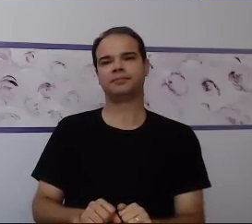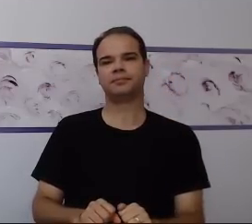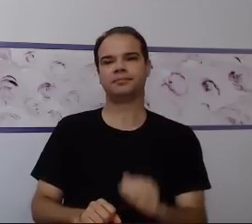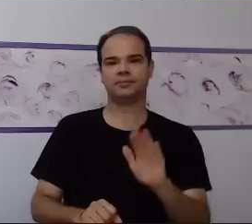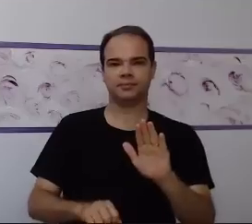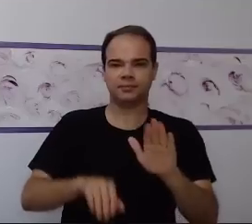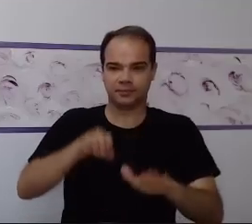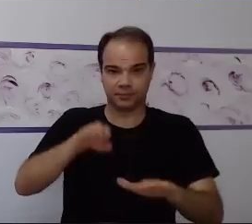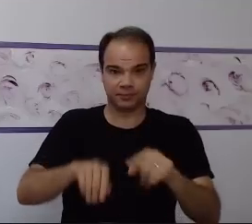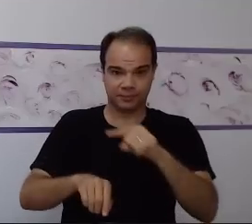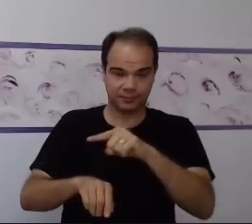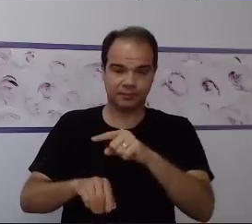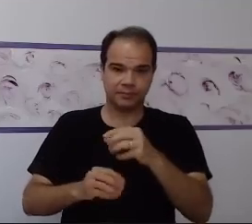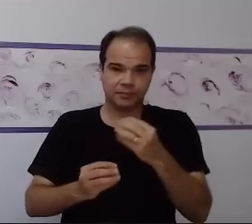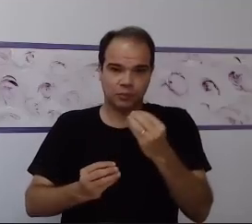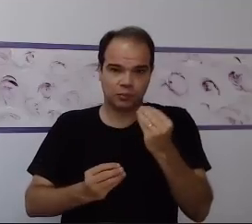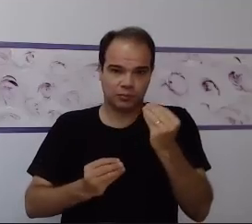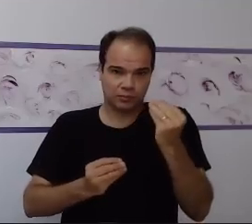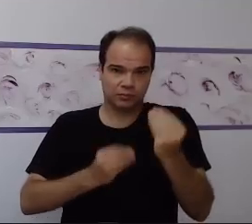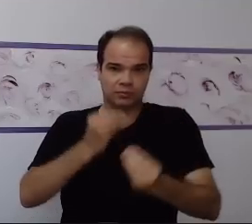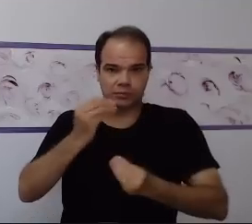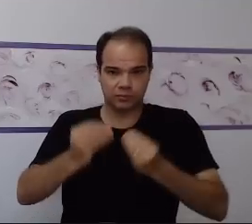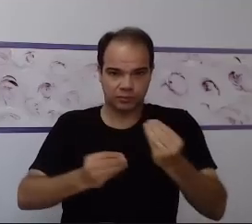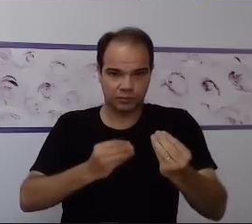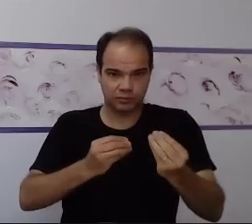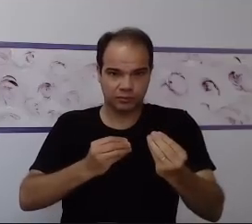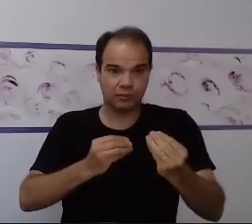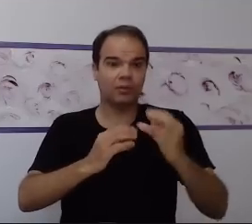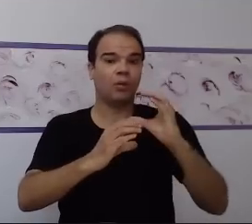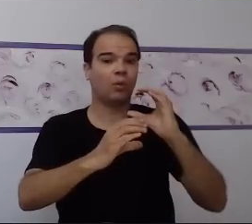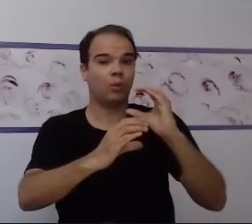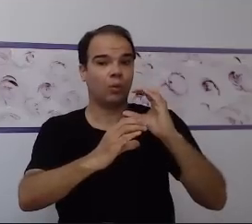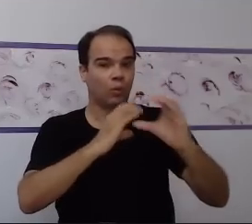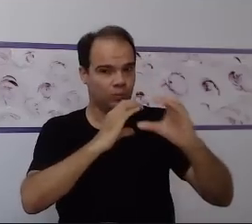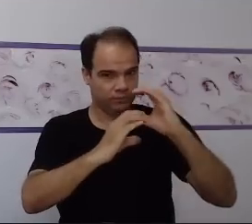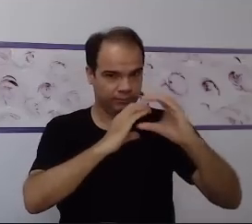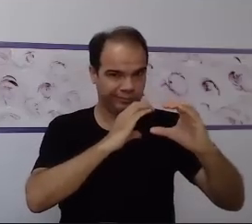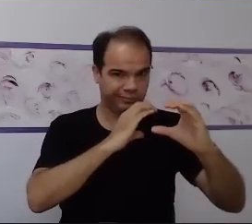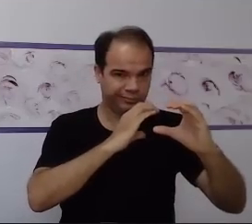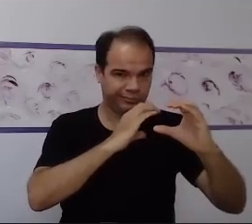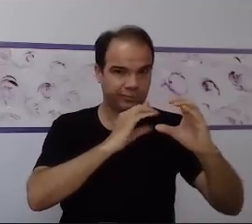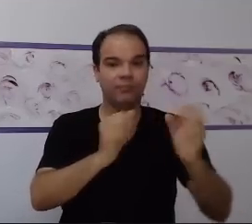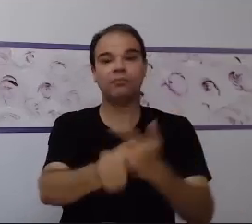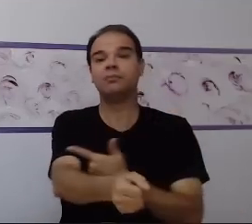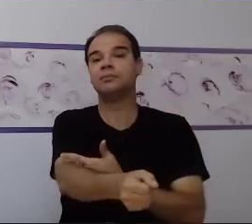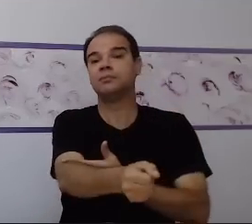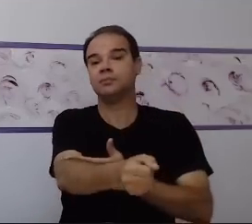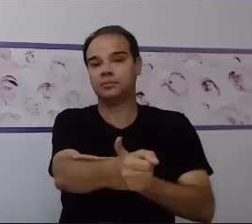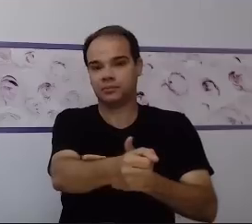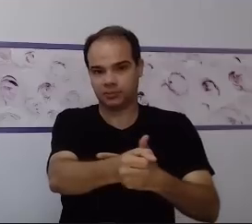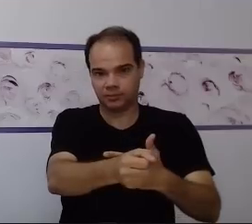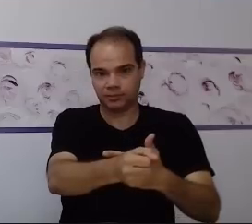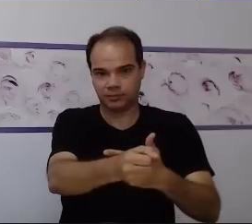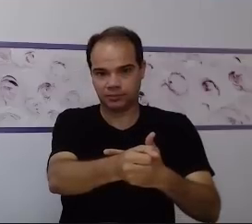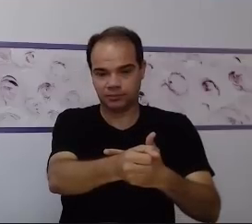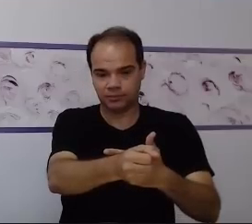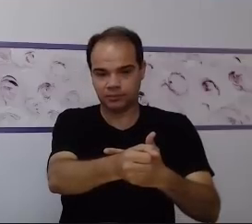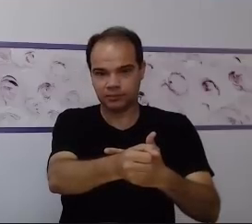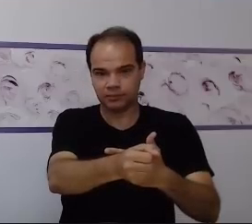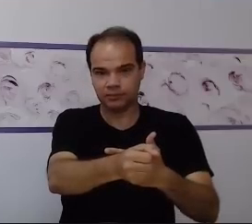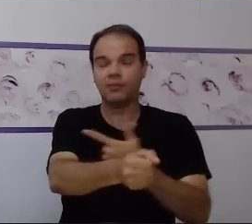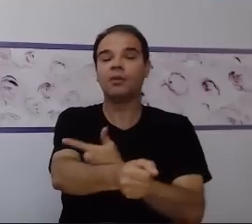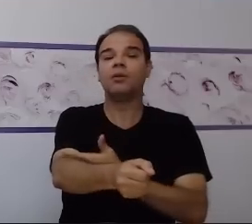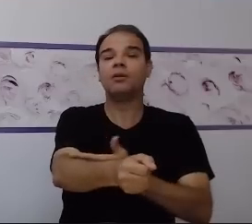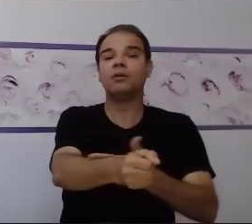questão do transtorno de espectro autista. A questão da comunicação social e comportamento. O comportamento é em